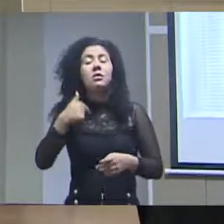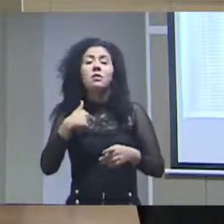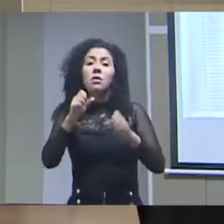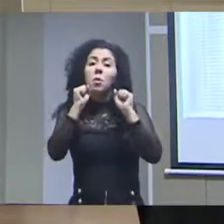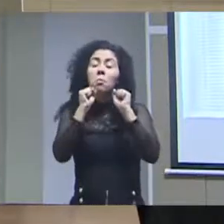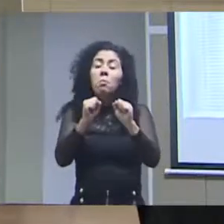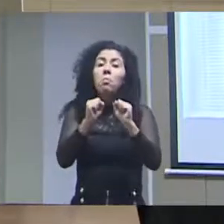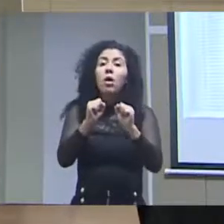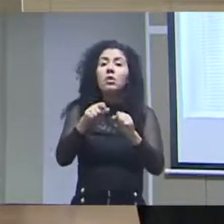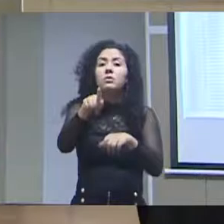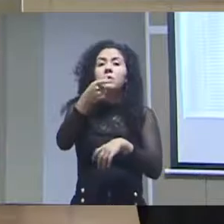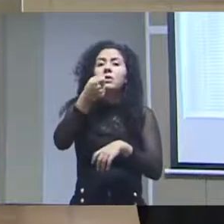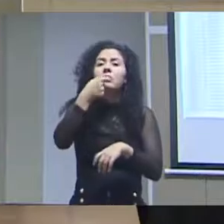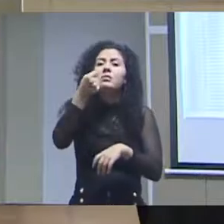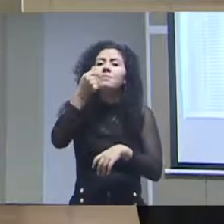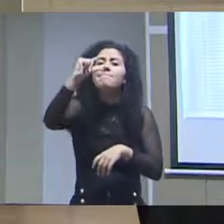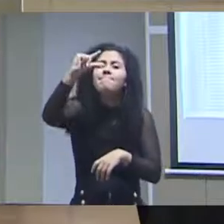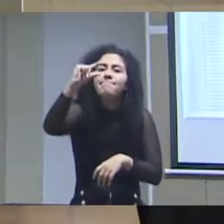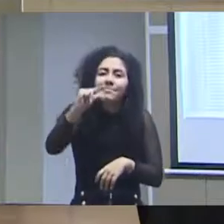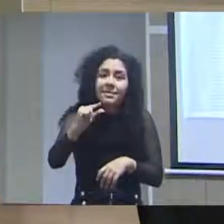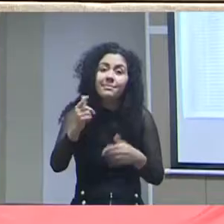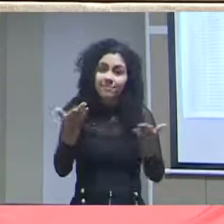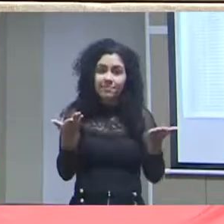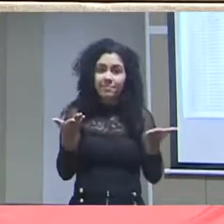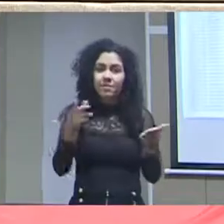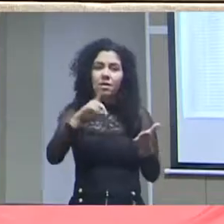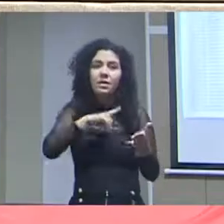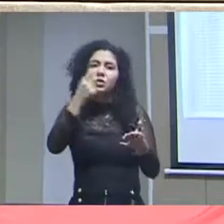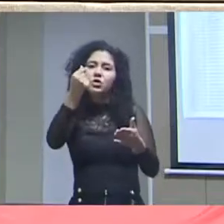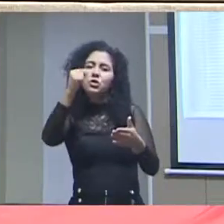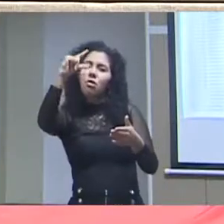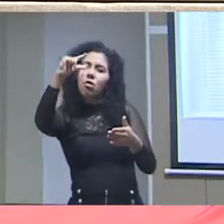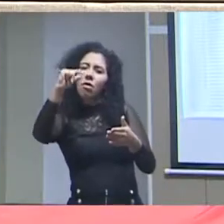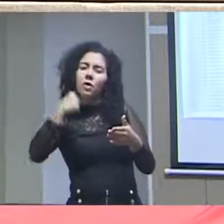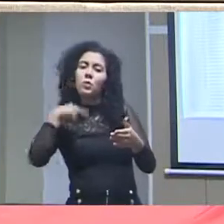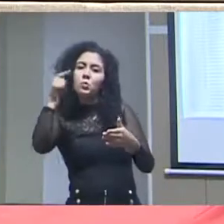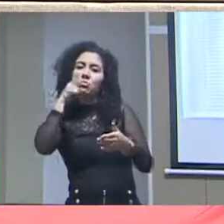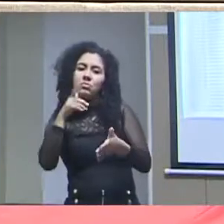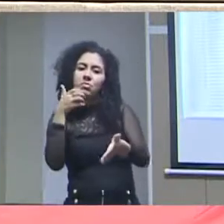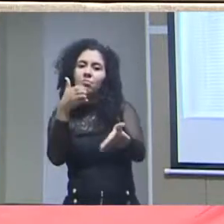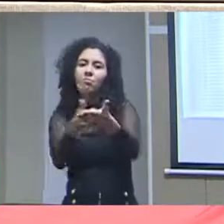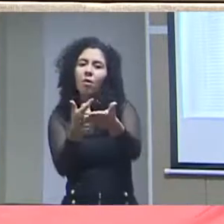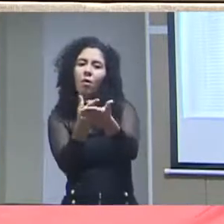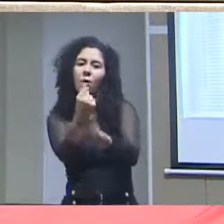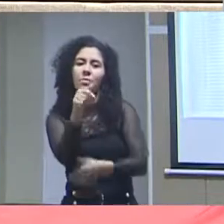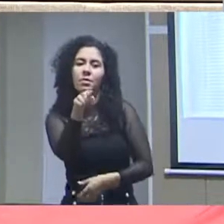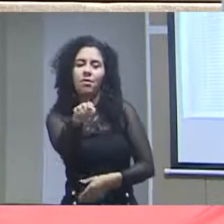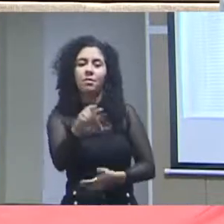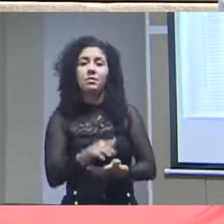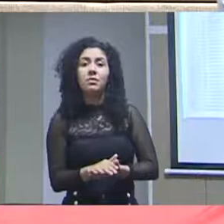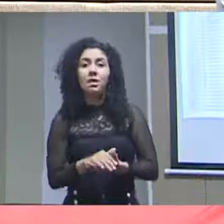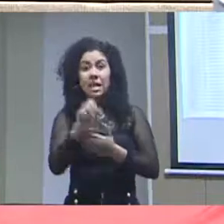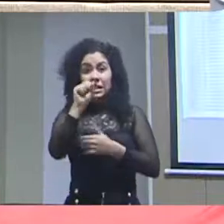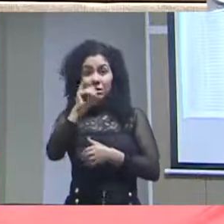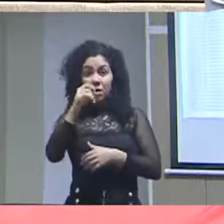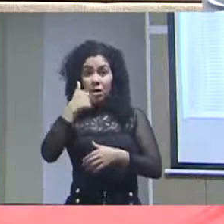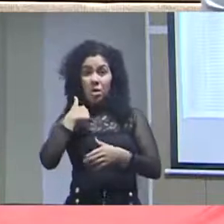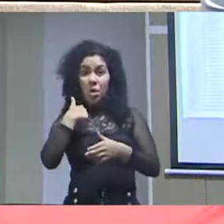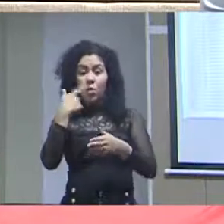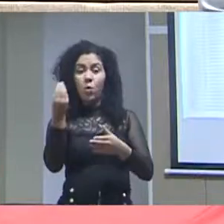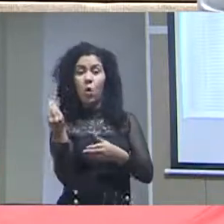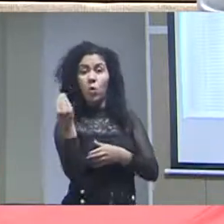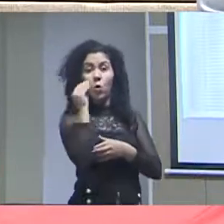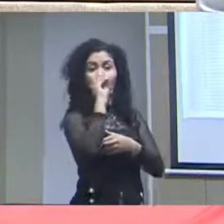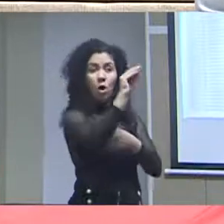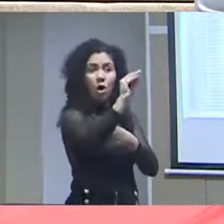e, possivelmente, medicamentos de uma forma mais barata, que tem o menor poder aquisitivo, precisa comprar um medicamento mais barato. Se eu publico esses